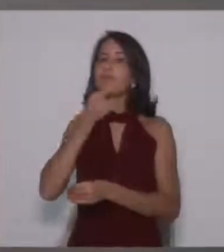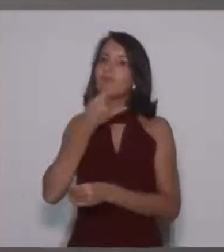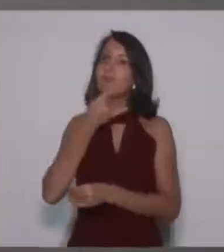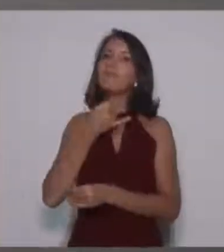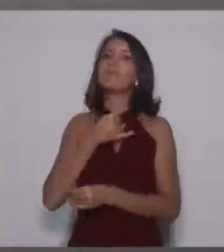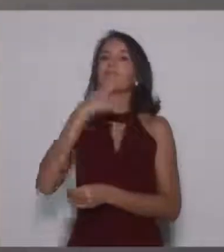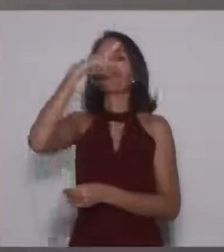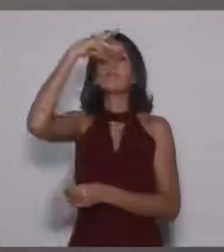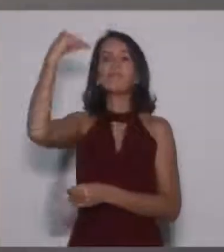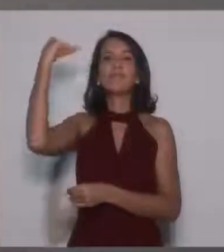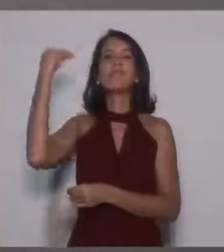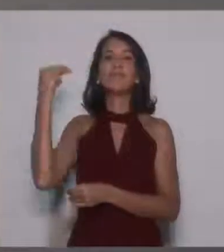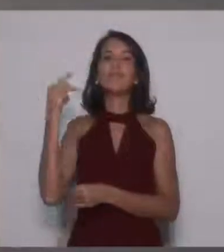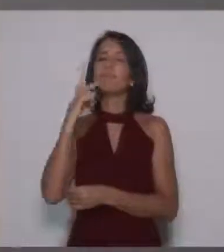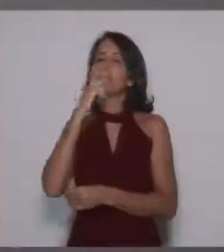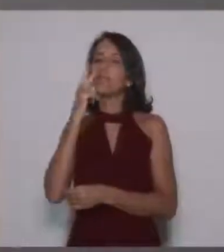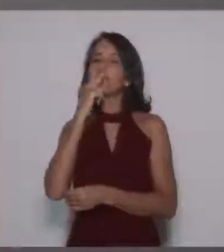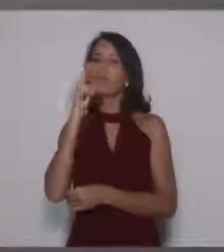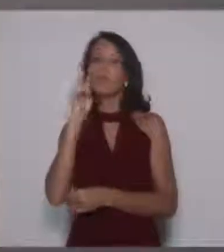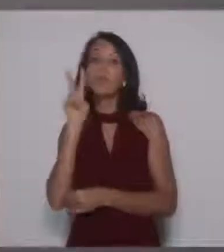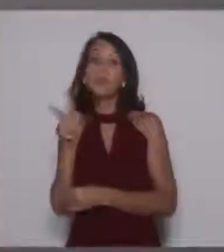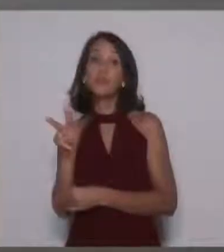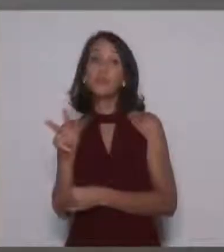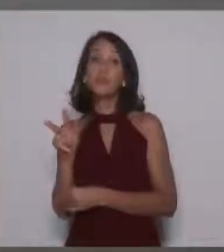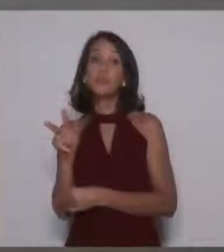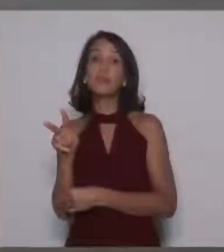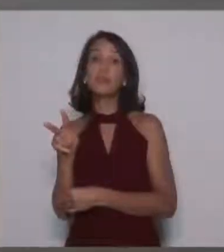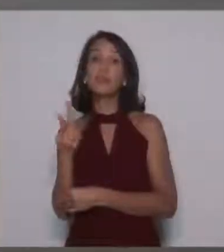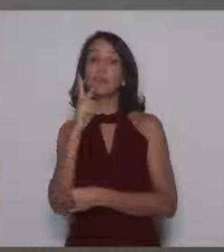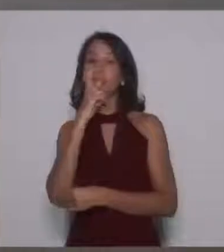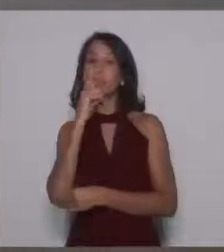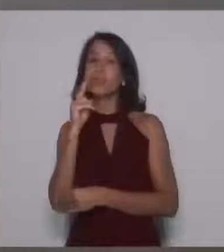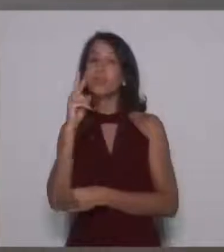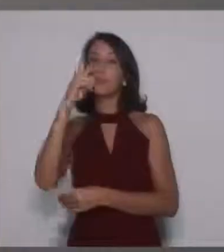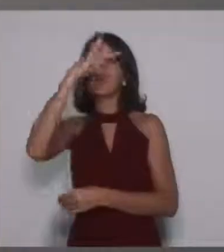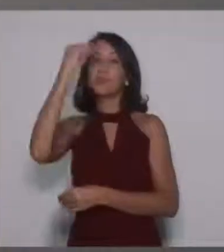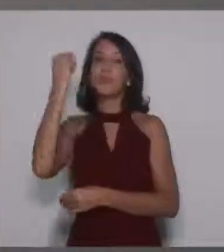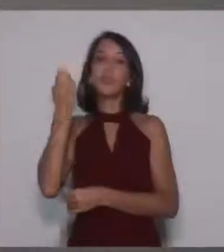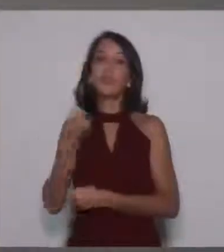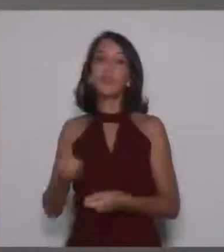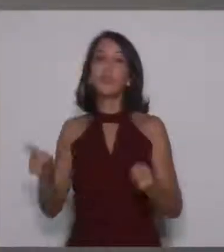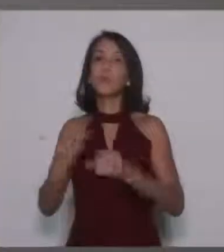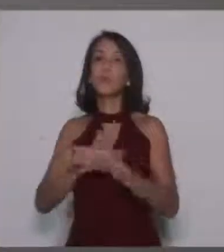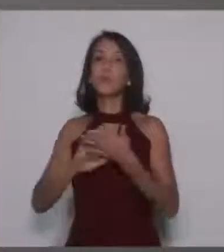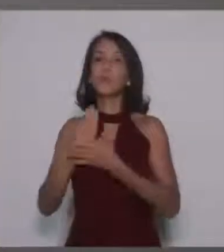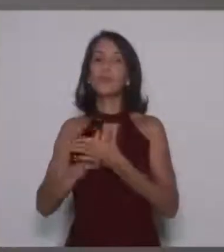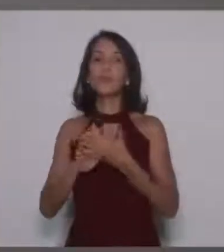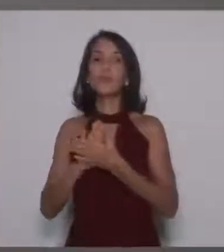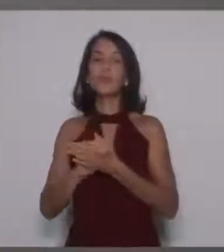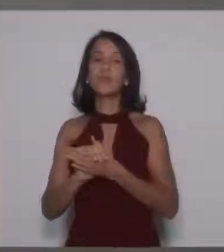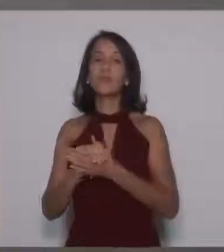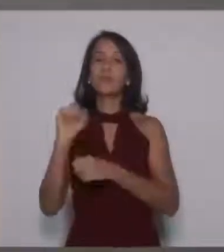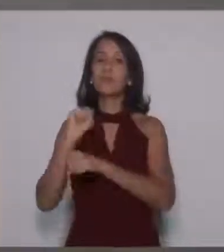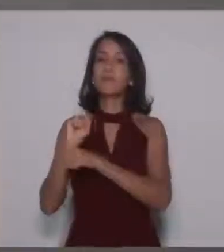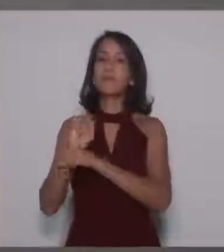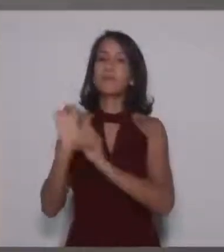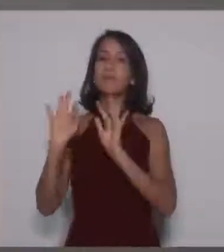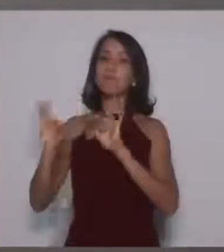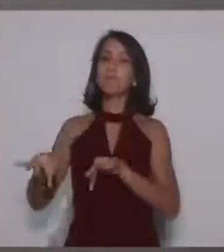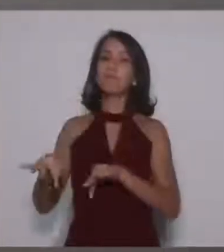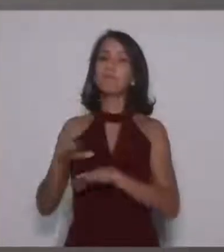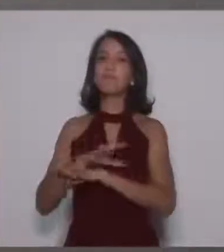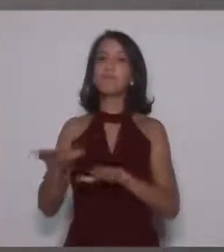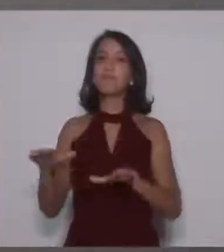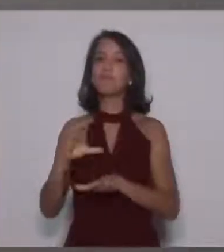prefeitura, eu acho que pelo que eu vi, eu acho que a prefeitura não precisava nem esperar o fim da